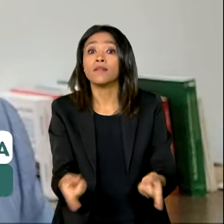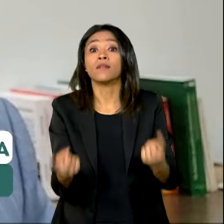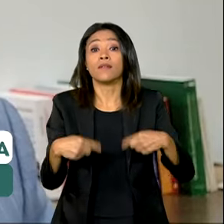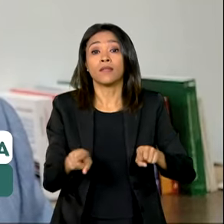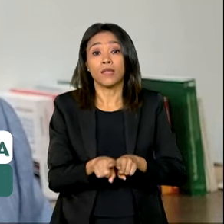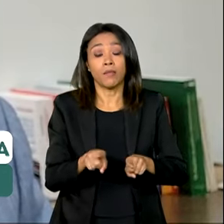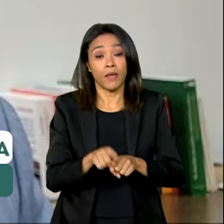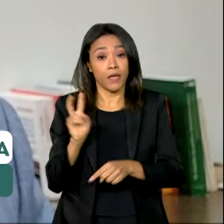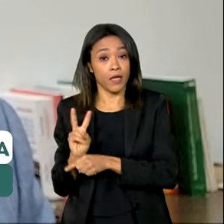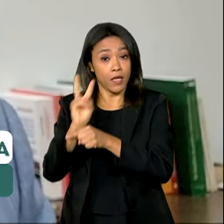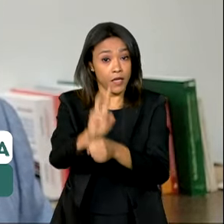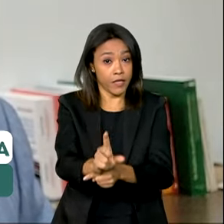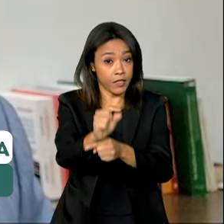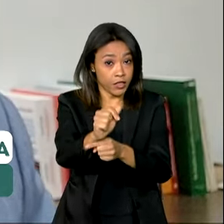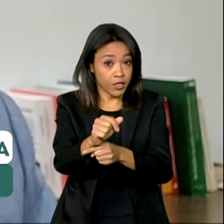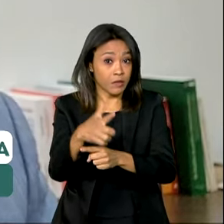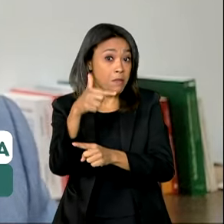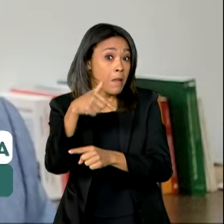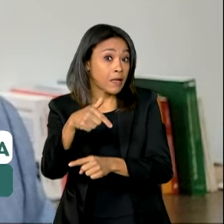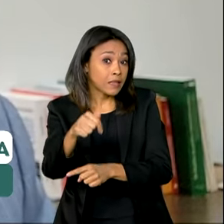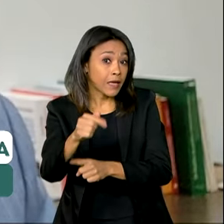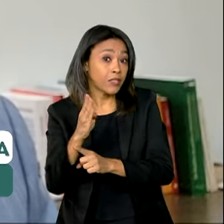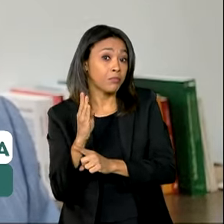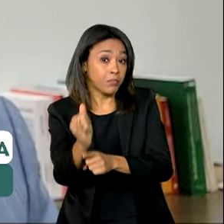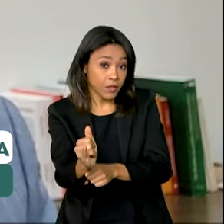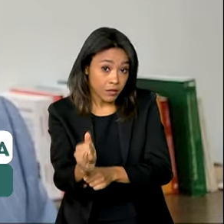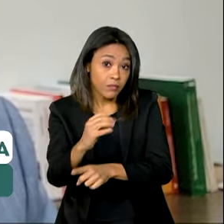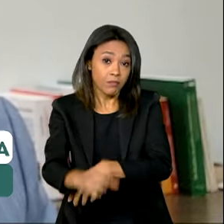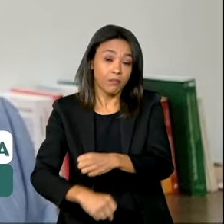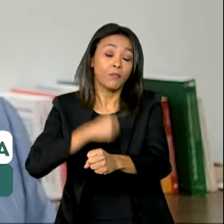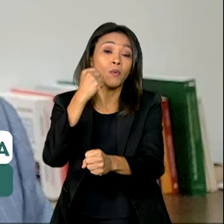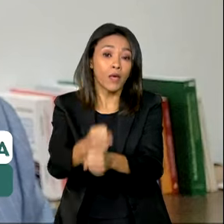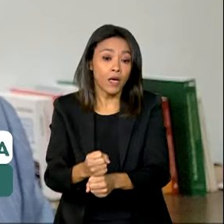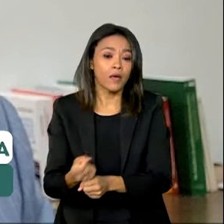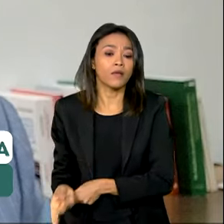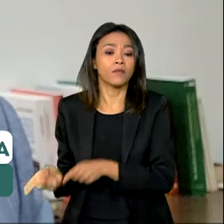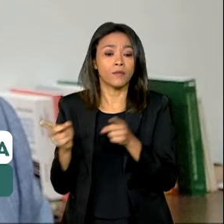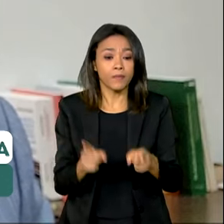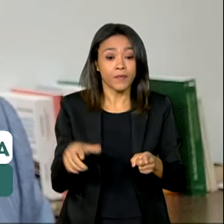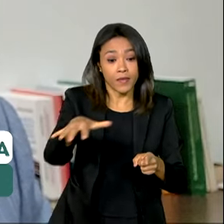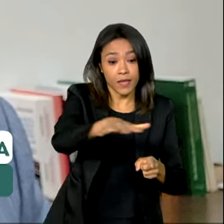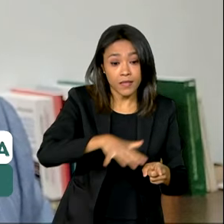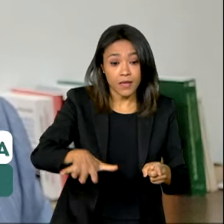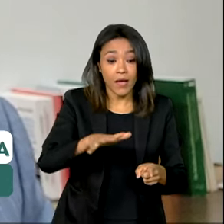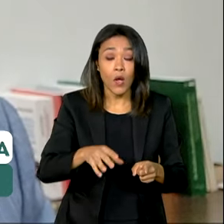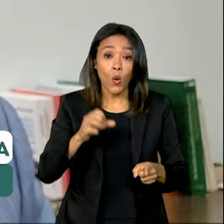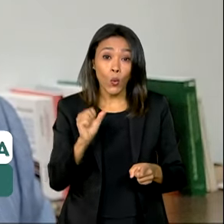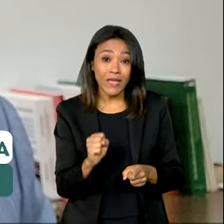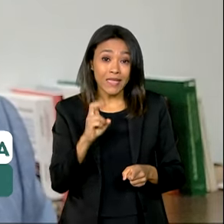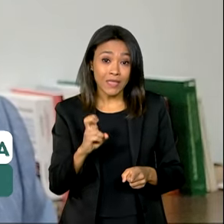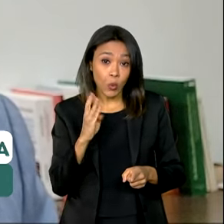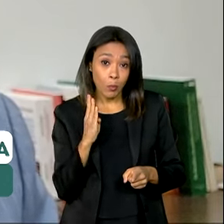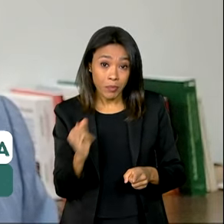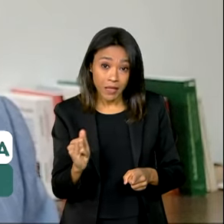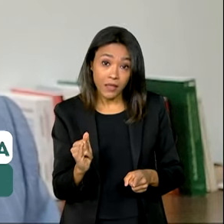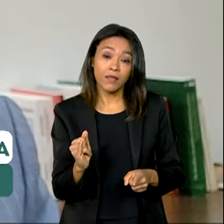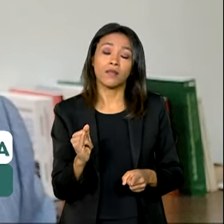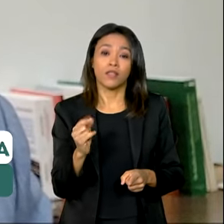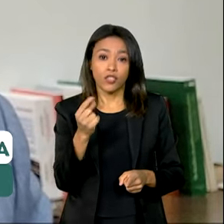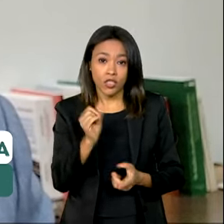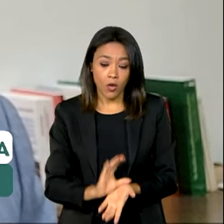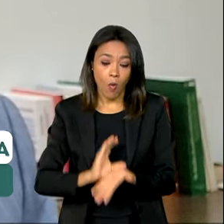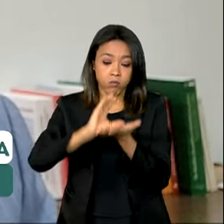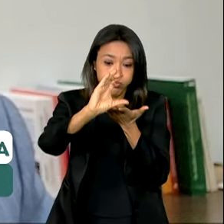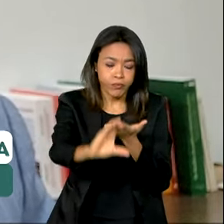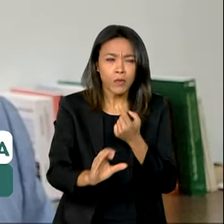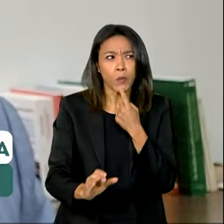investimento de R 7 bilhões ao ano. Esse setor anunciou um investimento em torno de R$ 85 bilhões. Nós tivemos